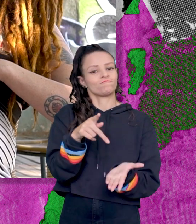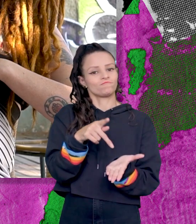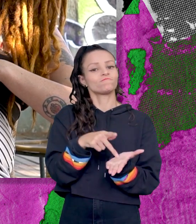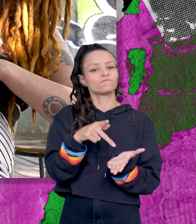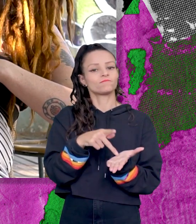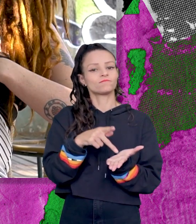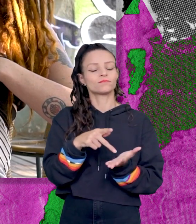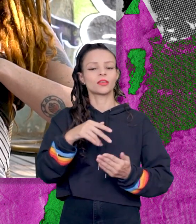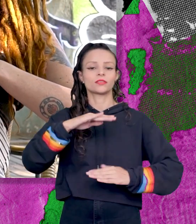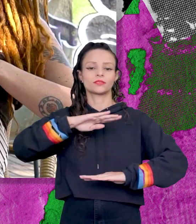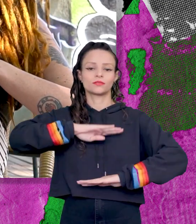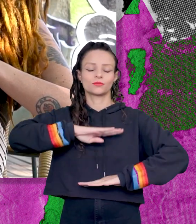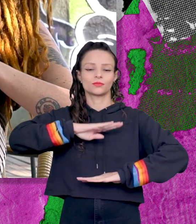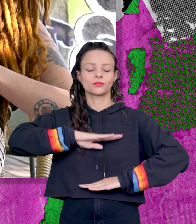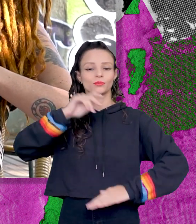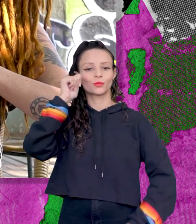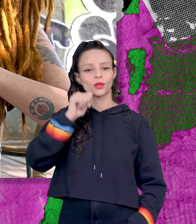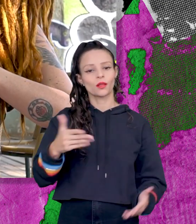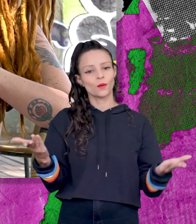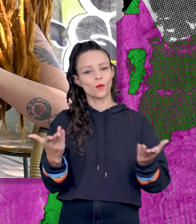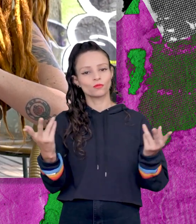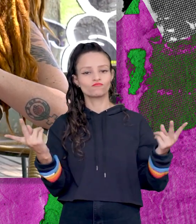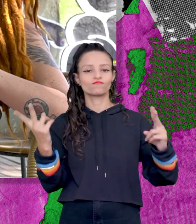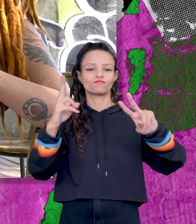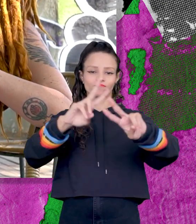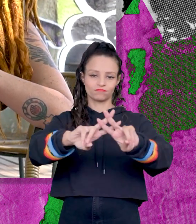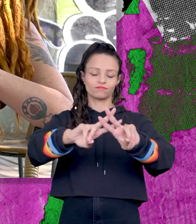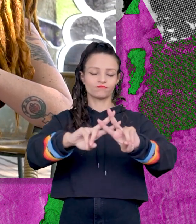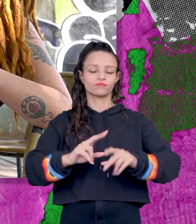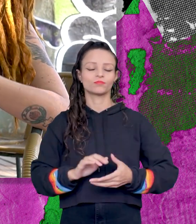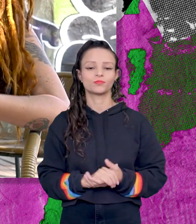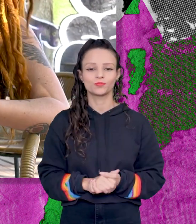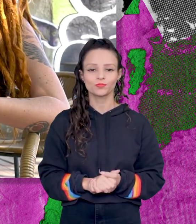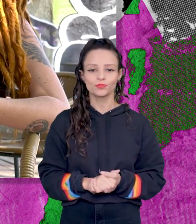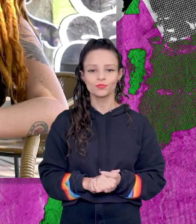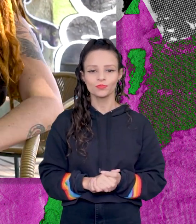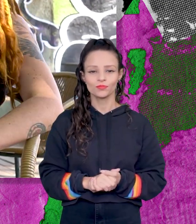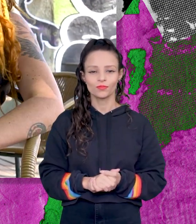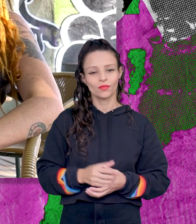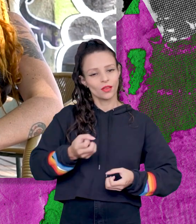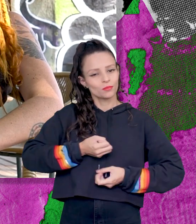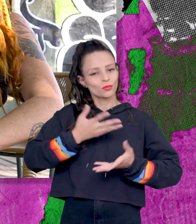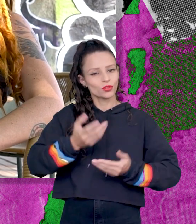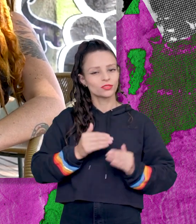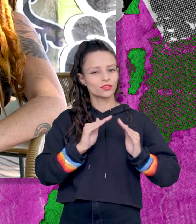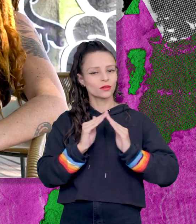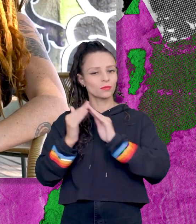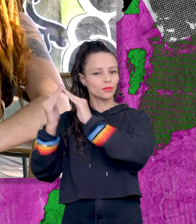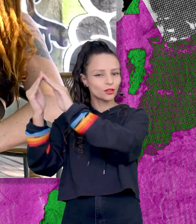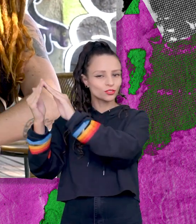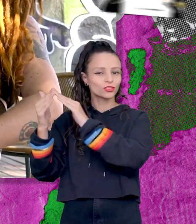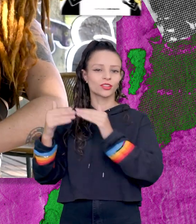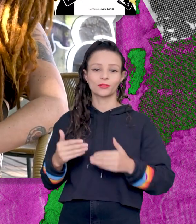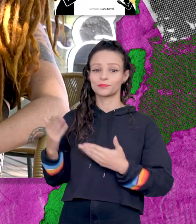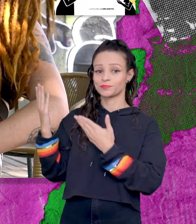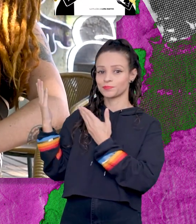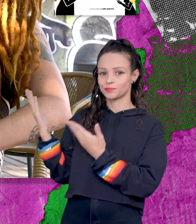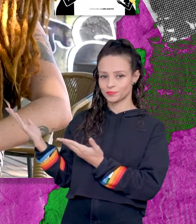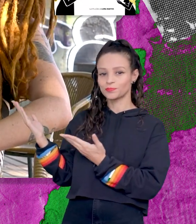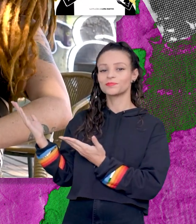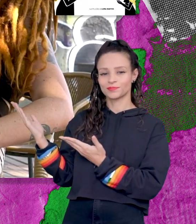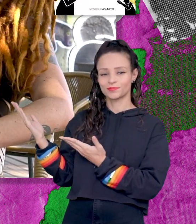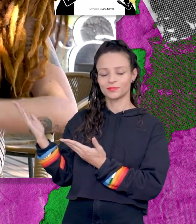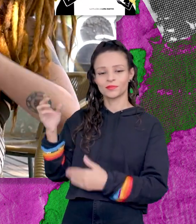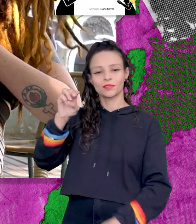assim, a situação da mulher hoje no cárcere privado. E Poesia Marginal, não poderia de citar Colmeia, da Mel